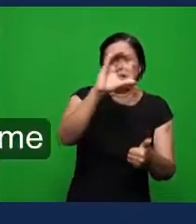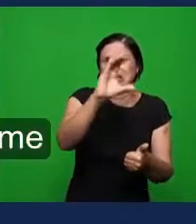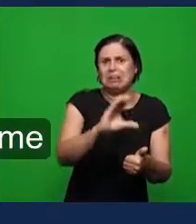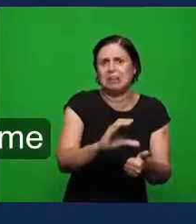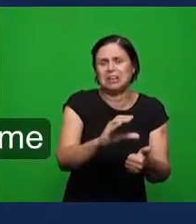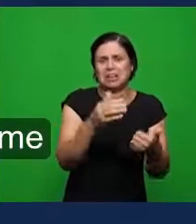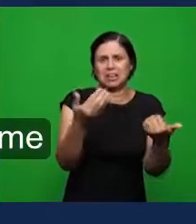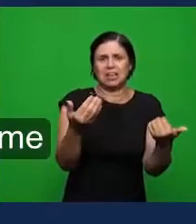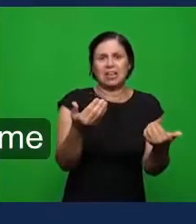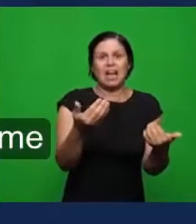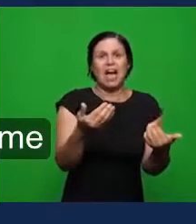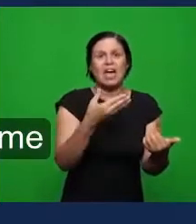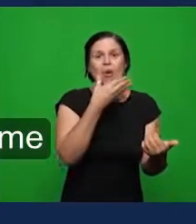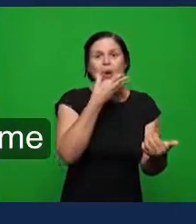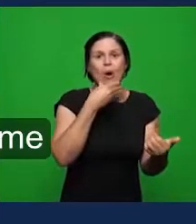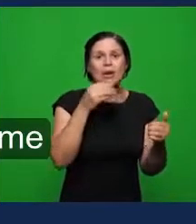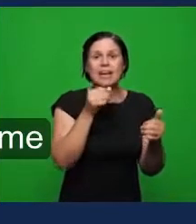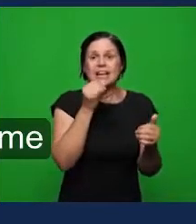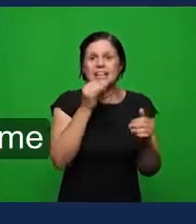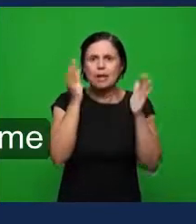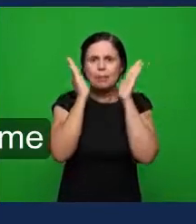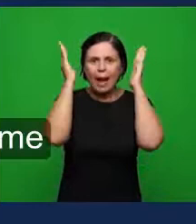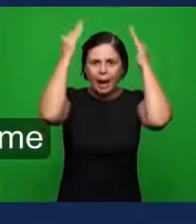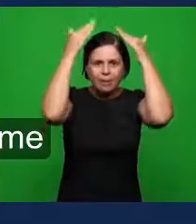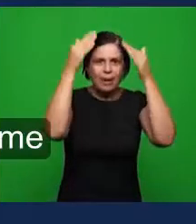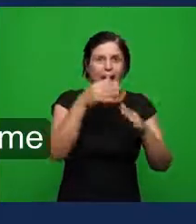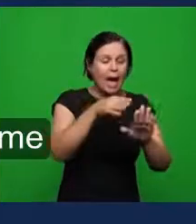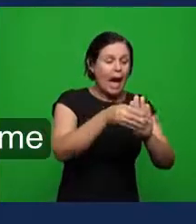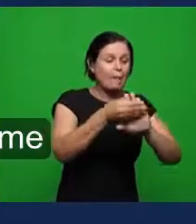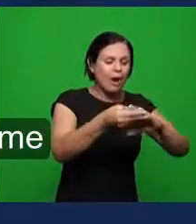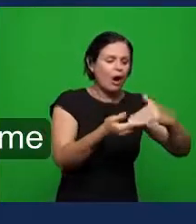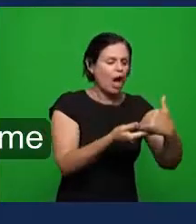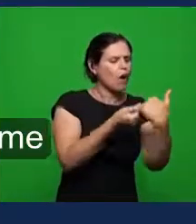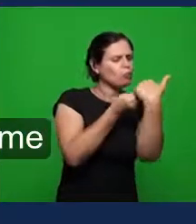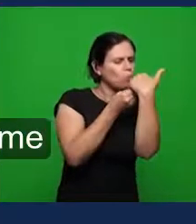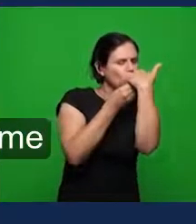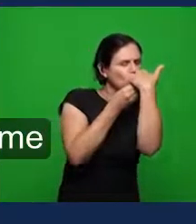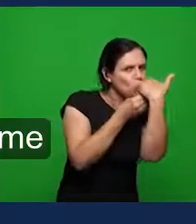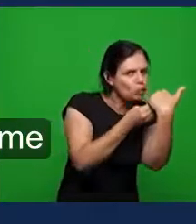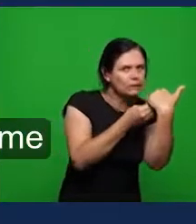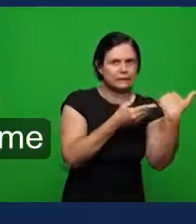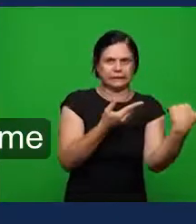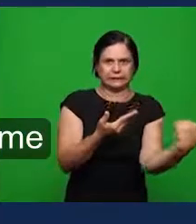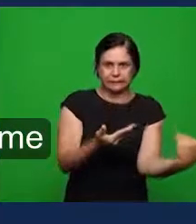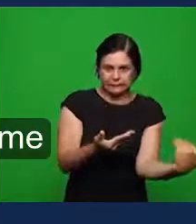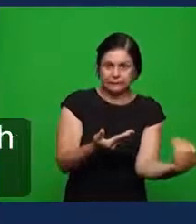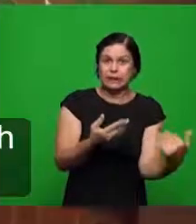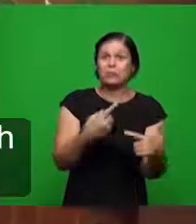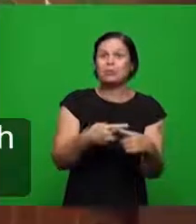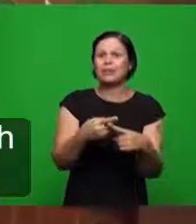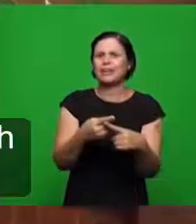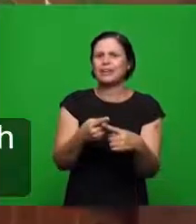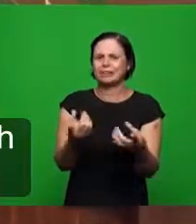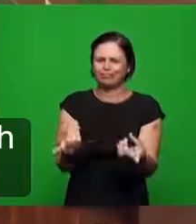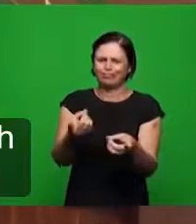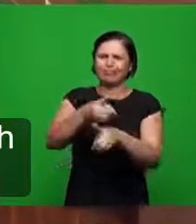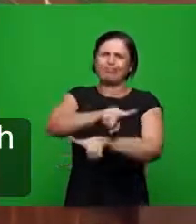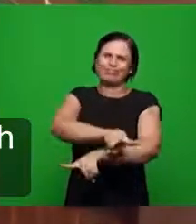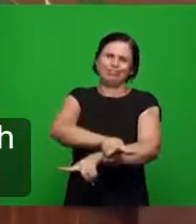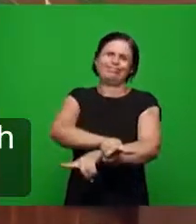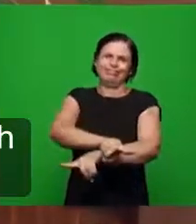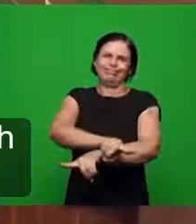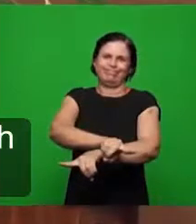caso há muitos outros que estão que foram desvios que vieram em função